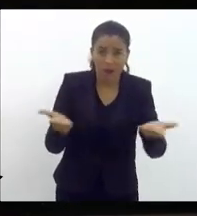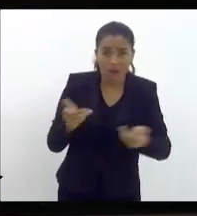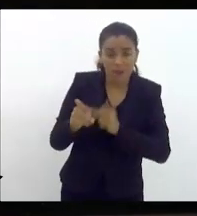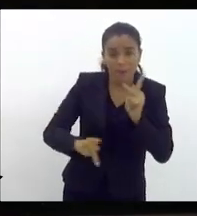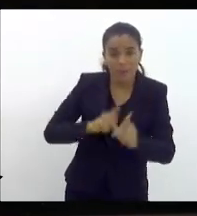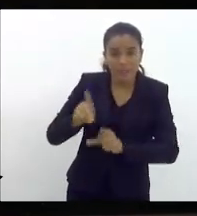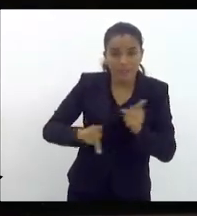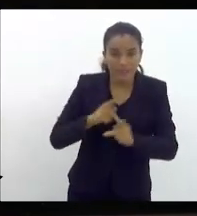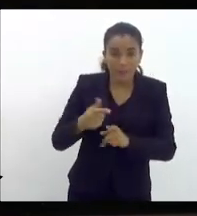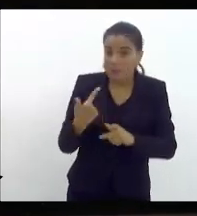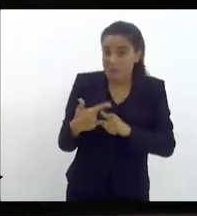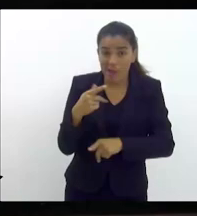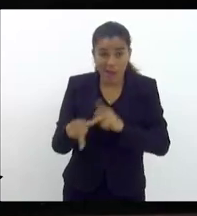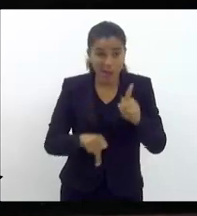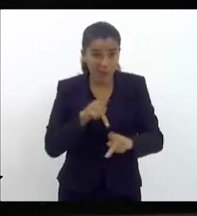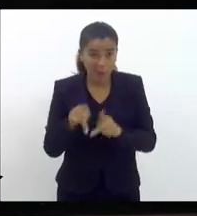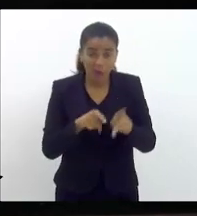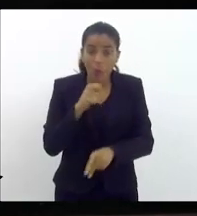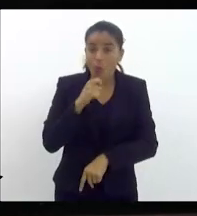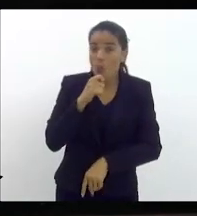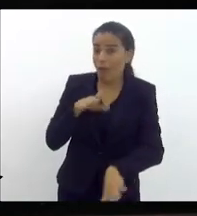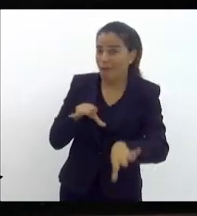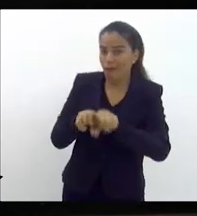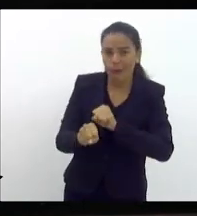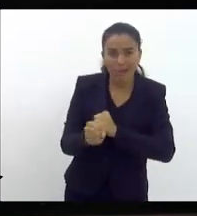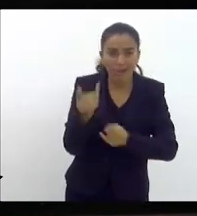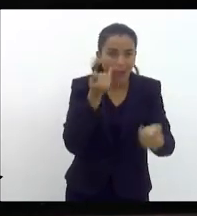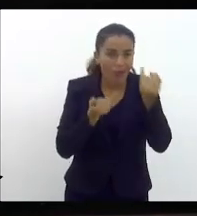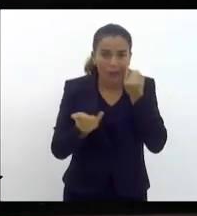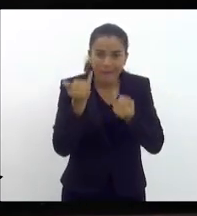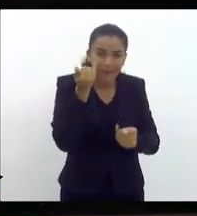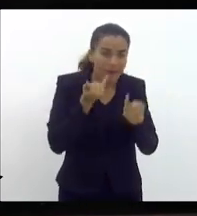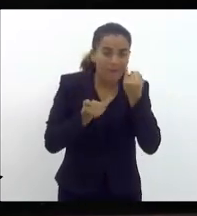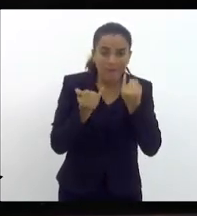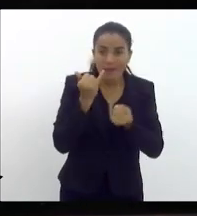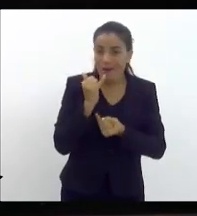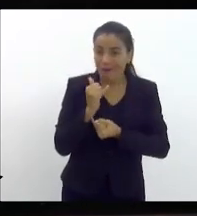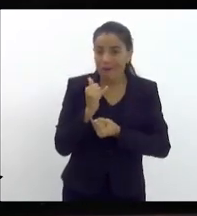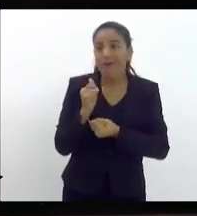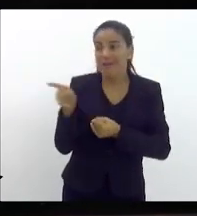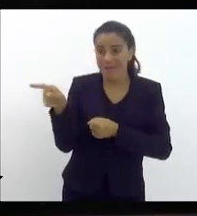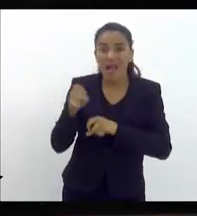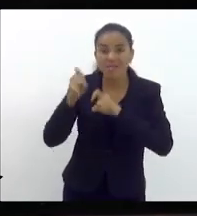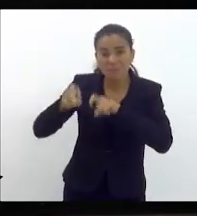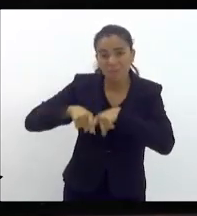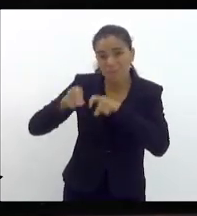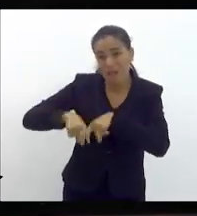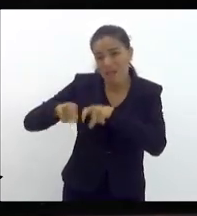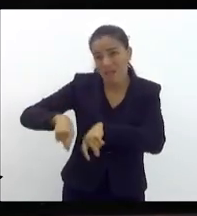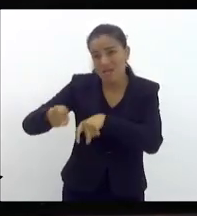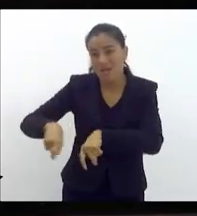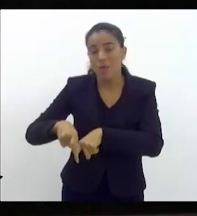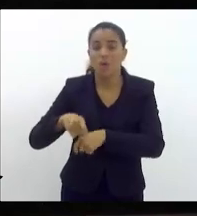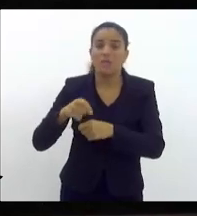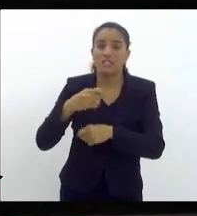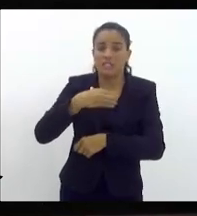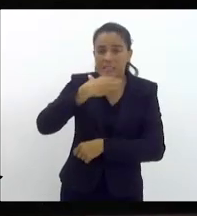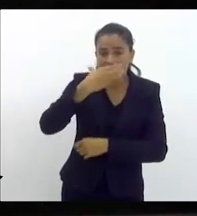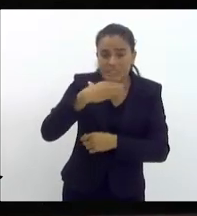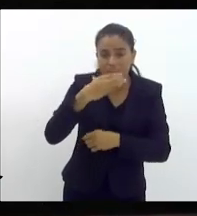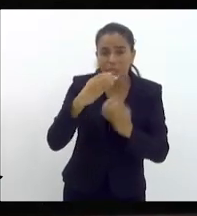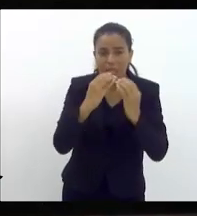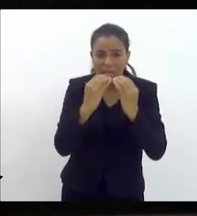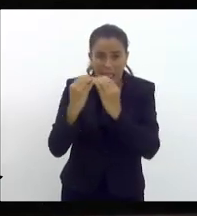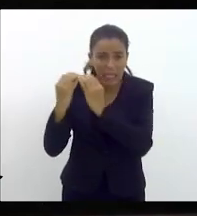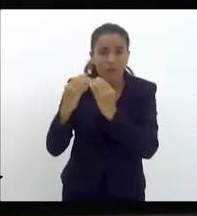população não tem formação para isso. E as grandes plantações de soja, de milho, do agronegócio é voltadas para o mercado